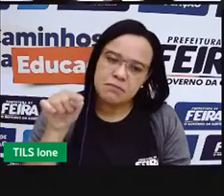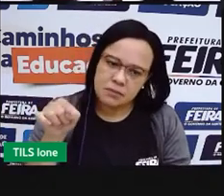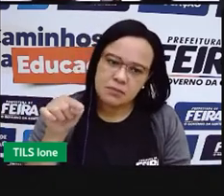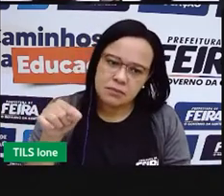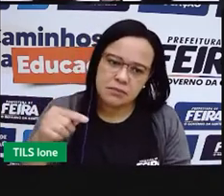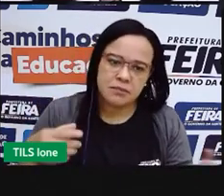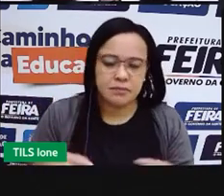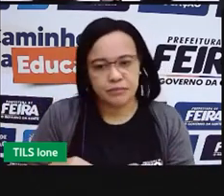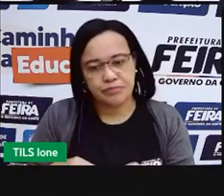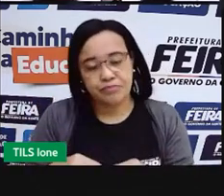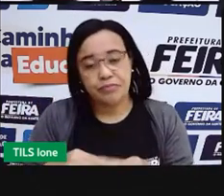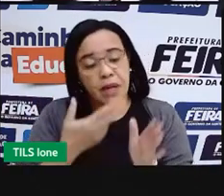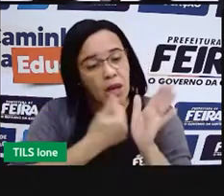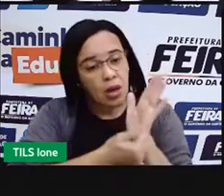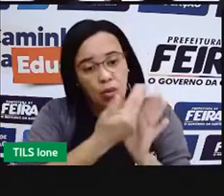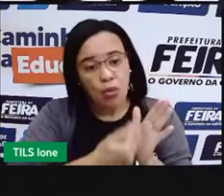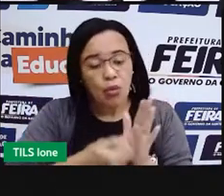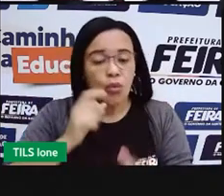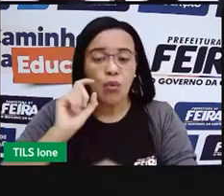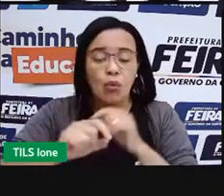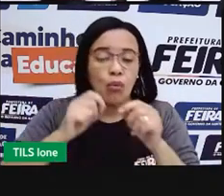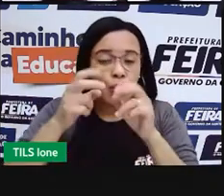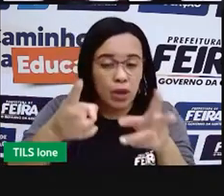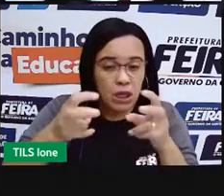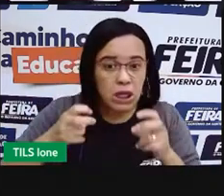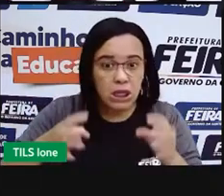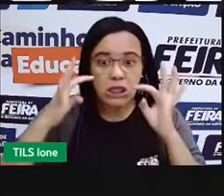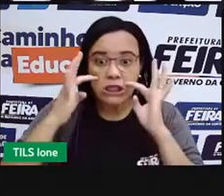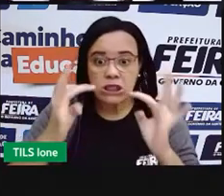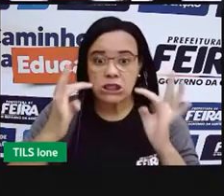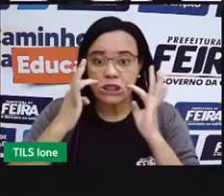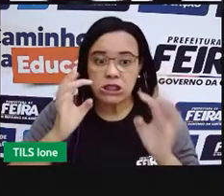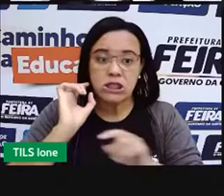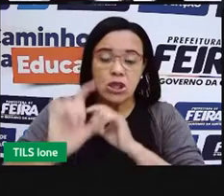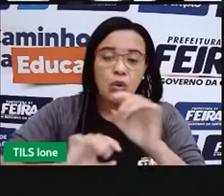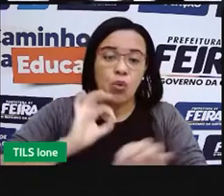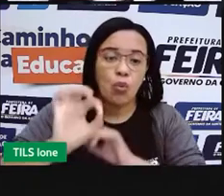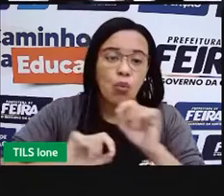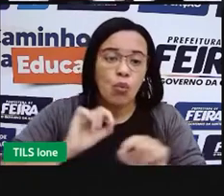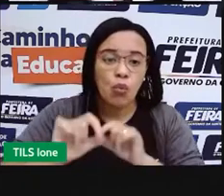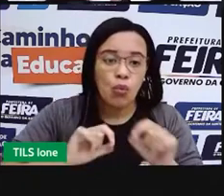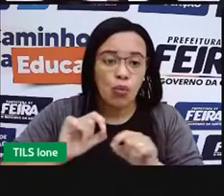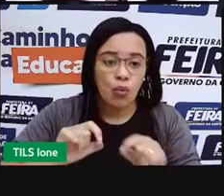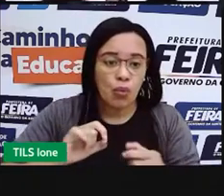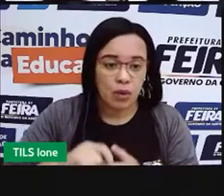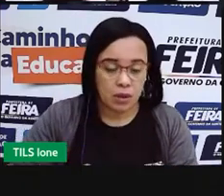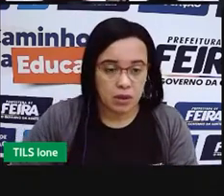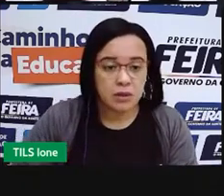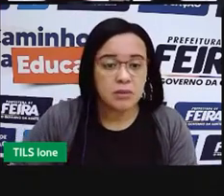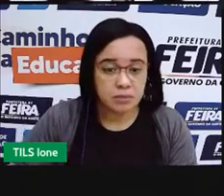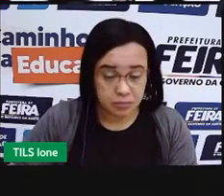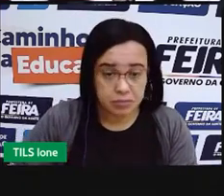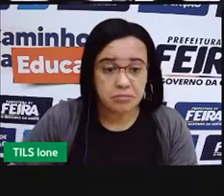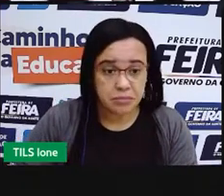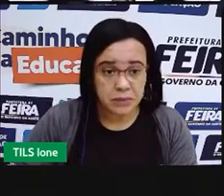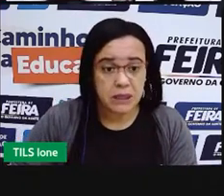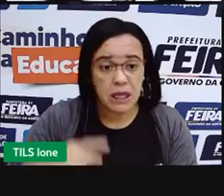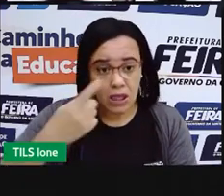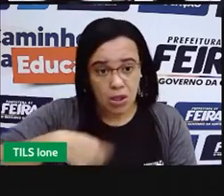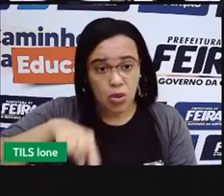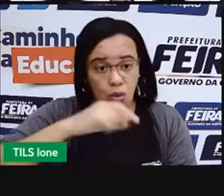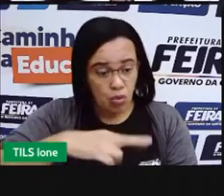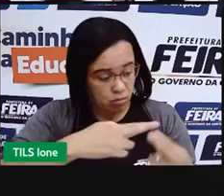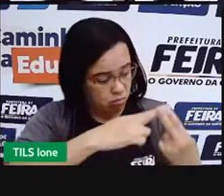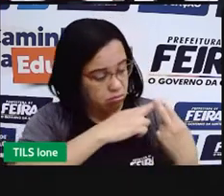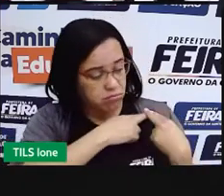Essa chave, criança, chama a atenção pra gente, deixa a gente sobre essa questão da cinturidade, que é o